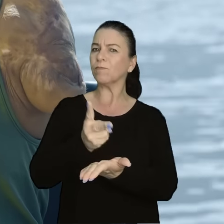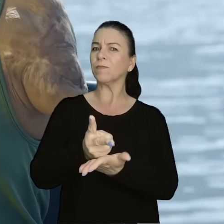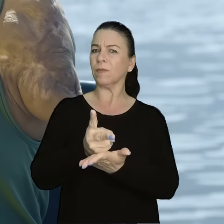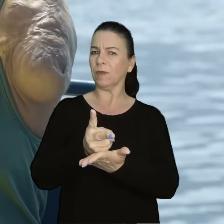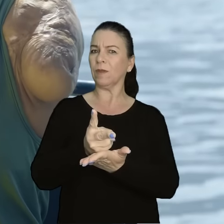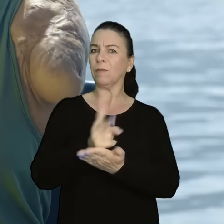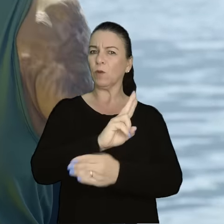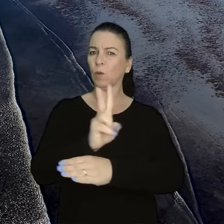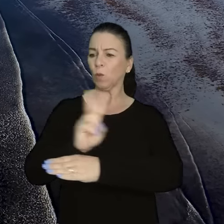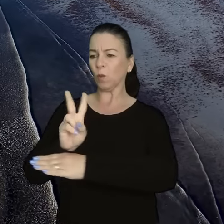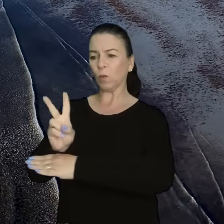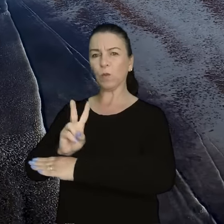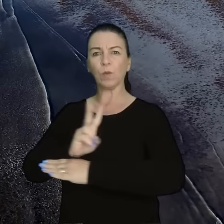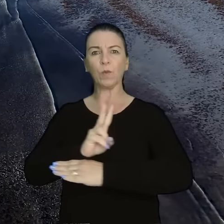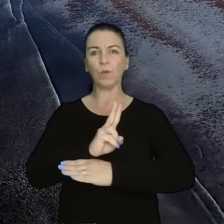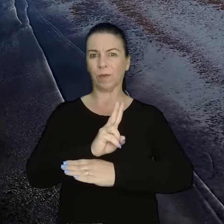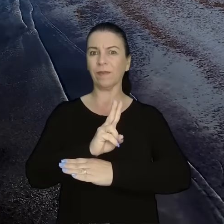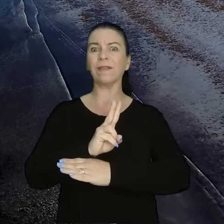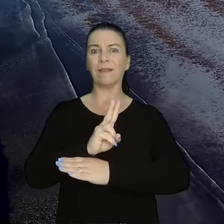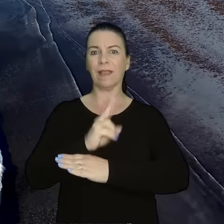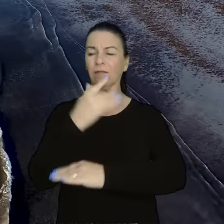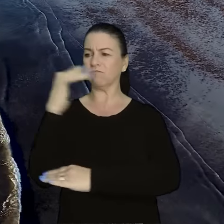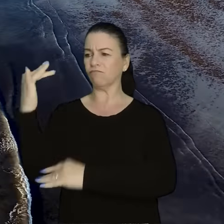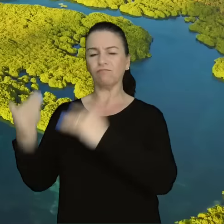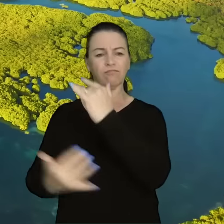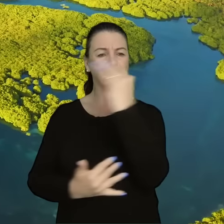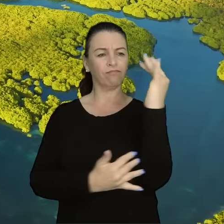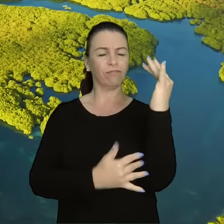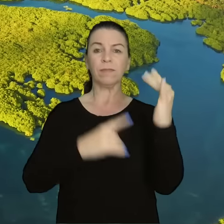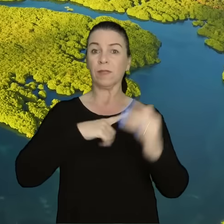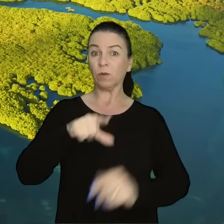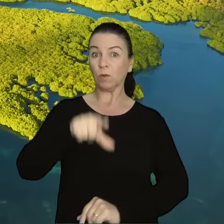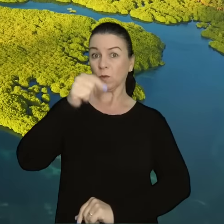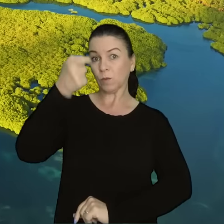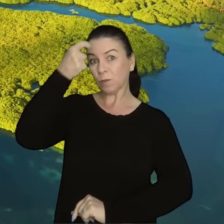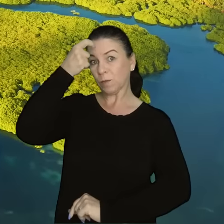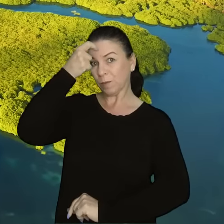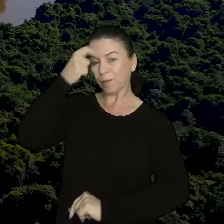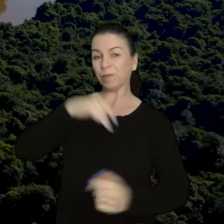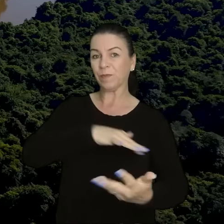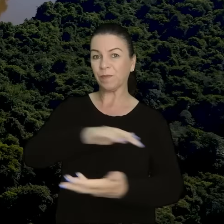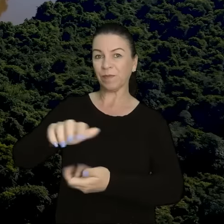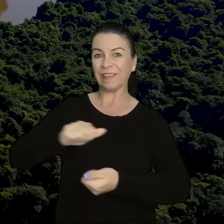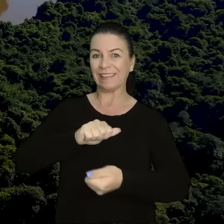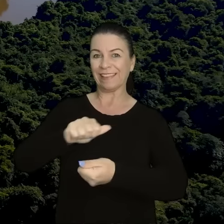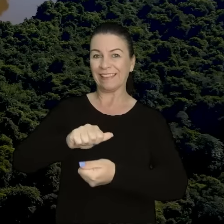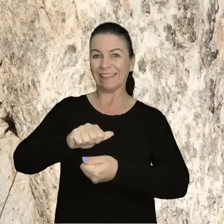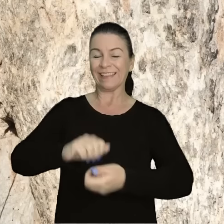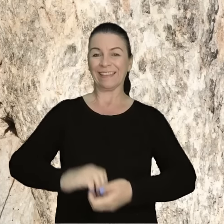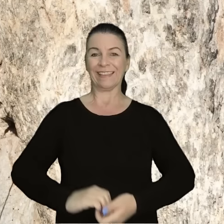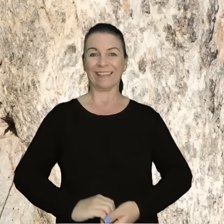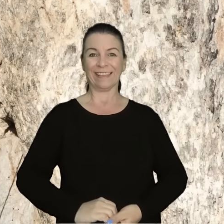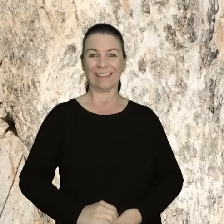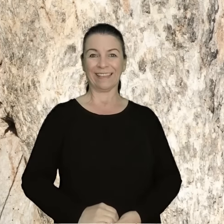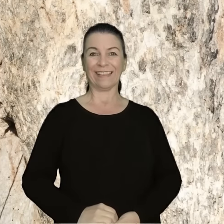constante de cuidar do meio ambiente por meio de escolhas conscientes e sustentáveis.